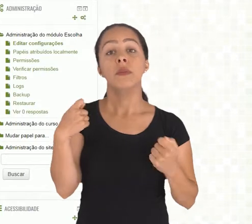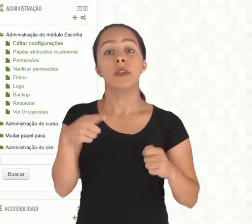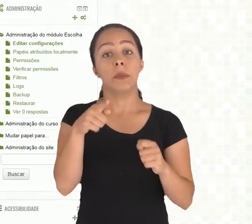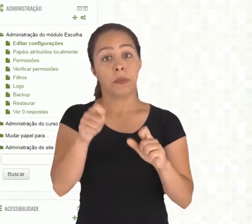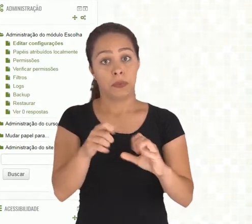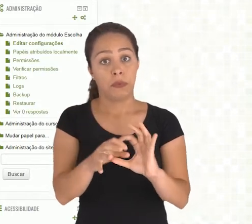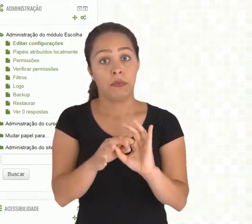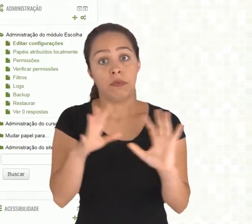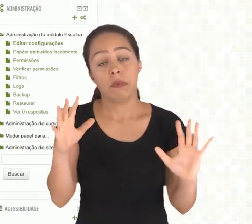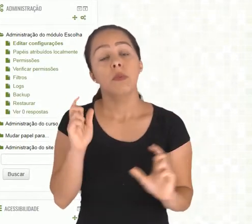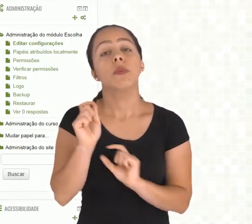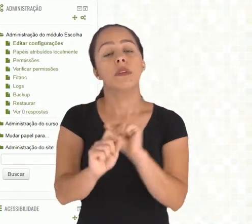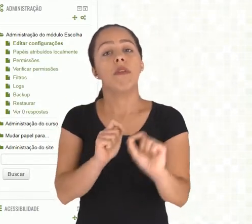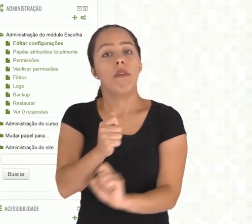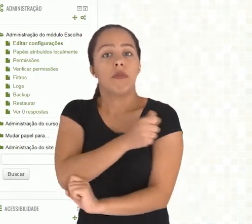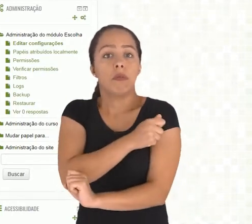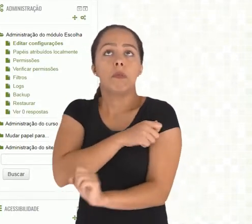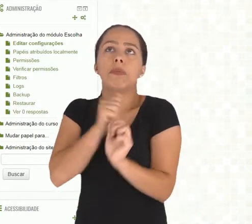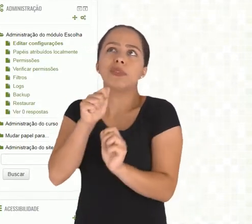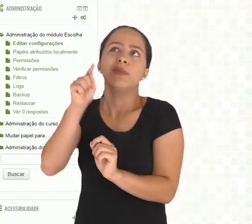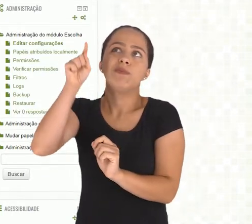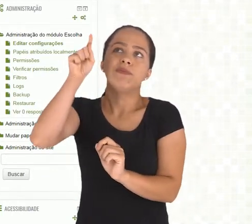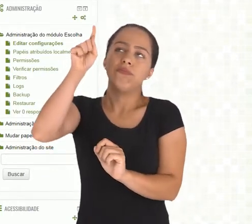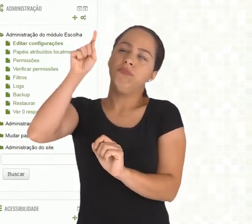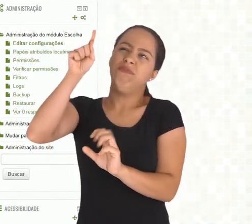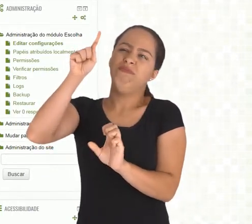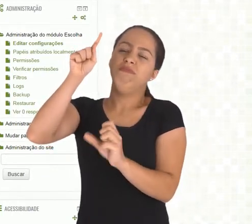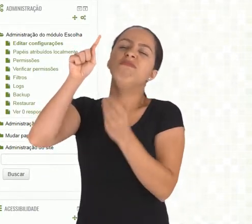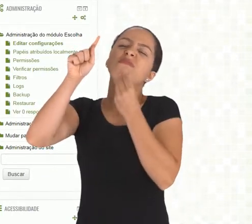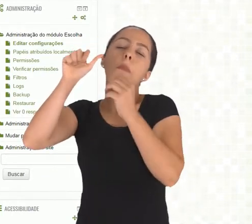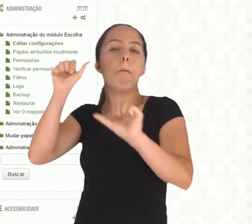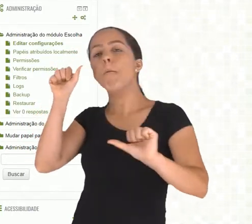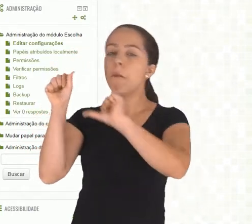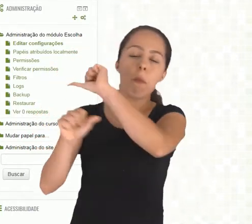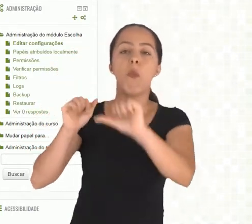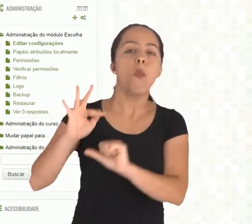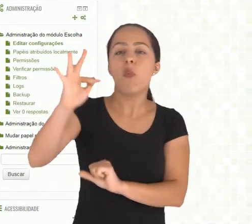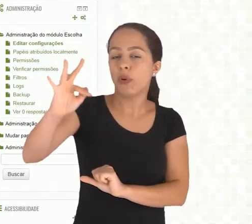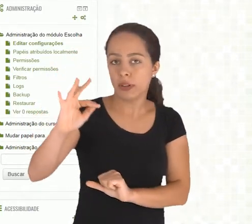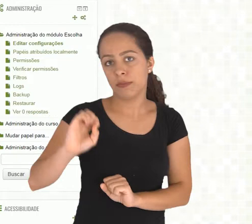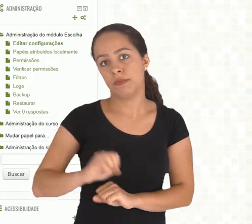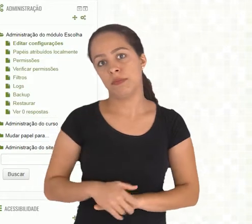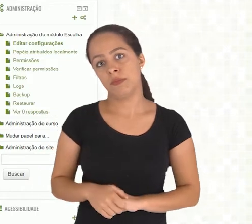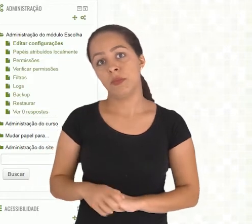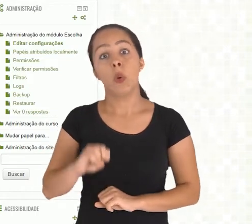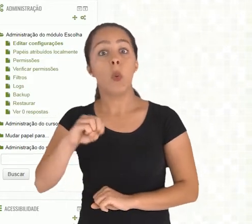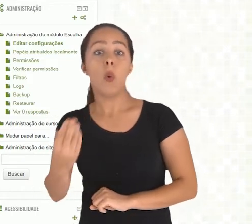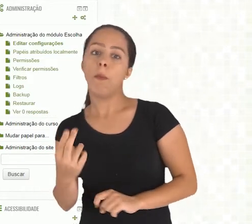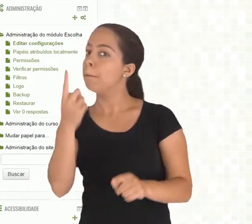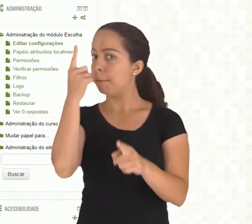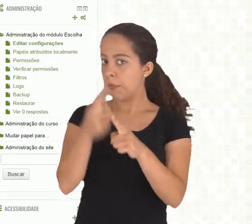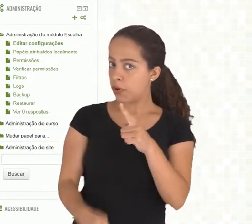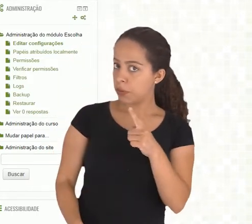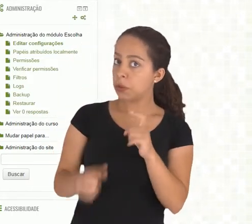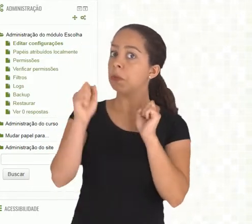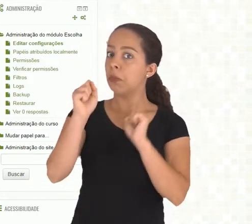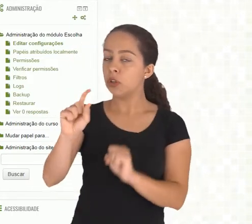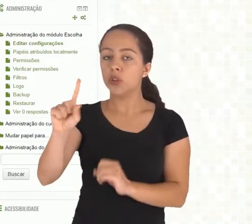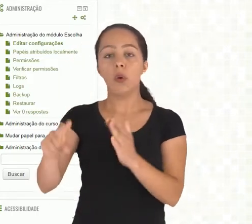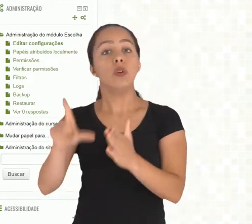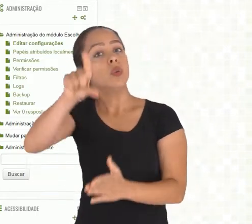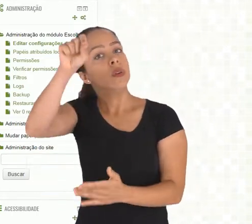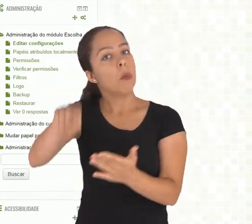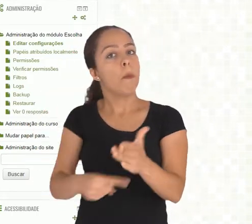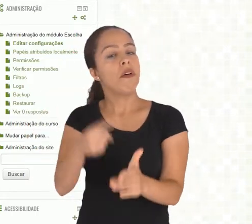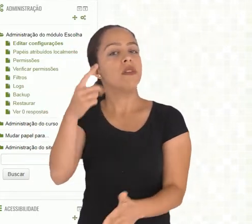que o aluno atualize a escolha que ele fez, ou seja, ele pode mudar de ideia. Você pode permitir que ele escolha ou não